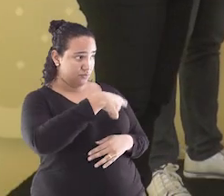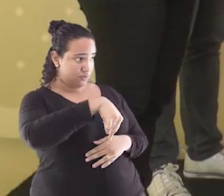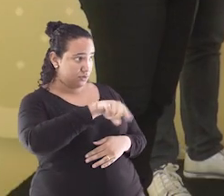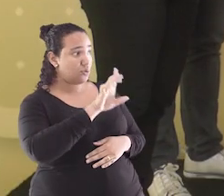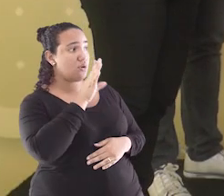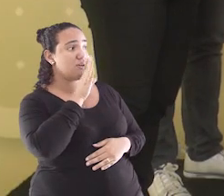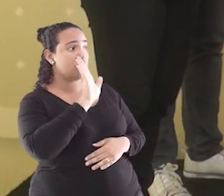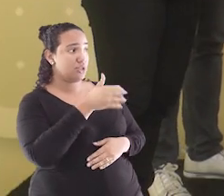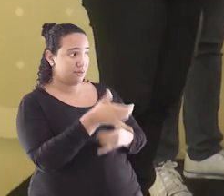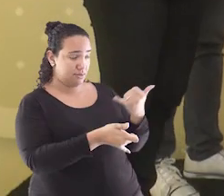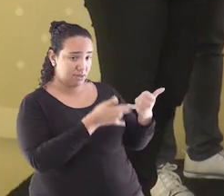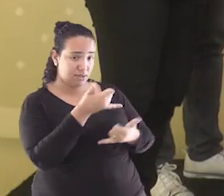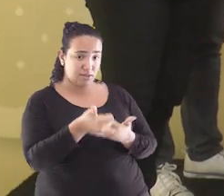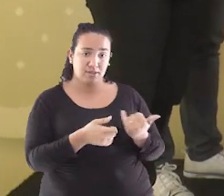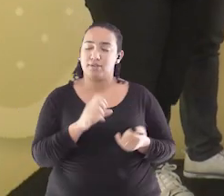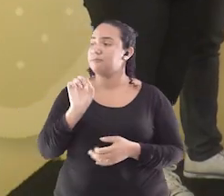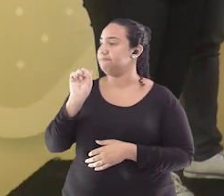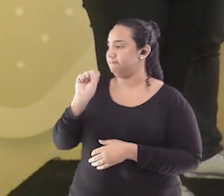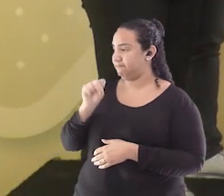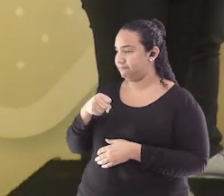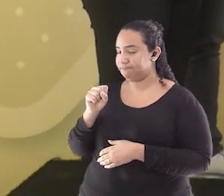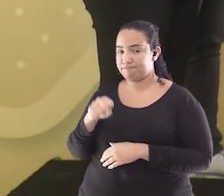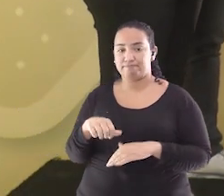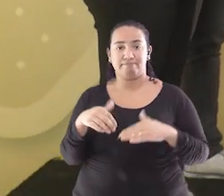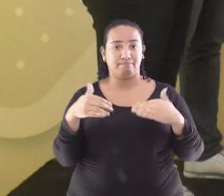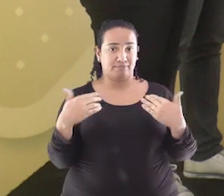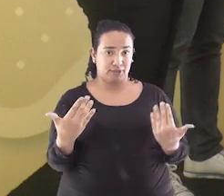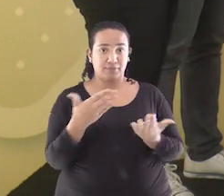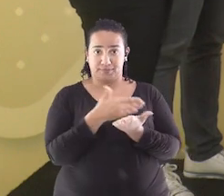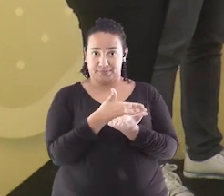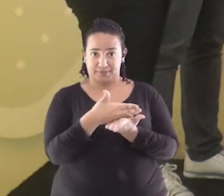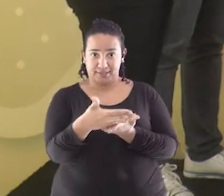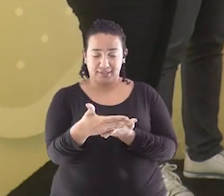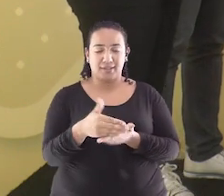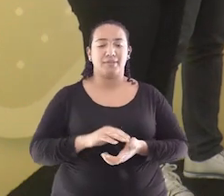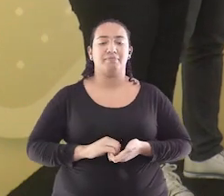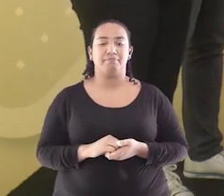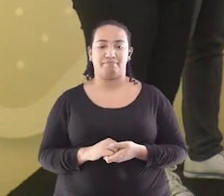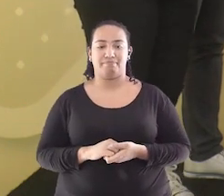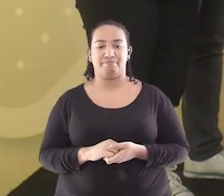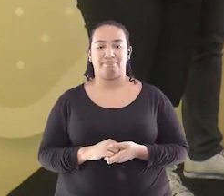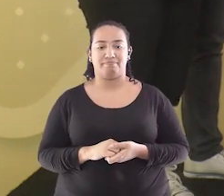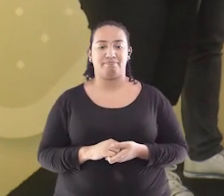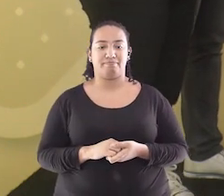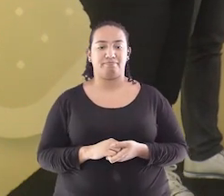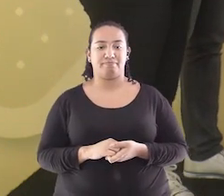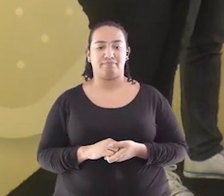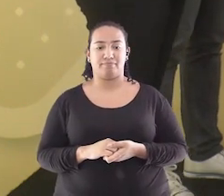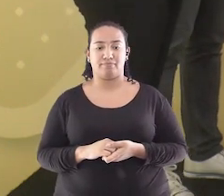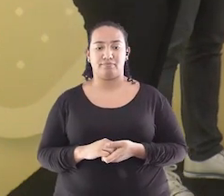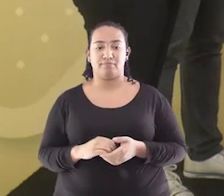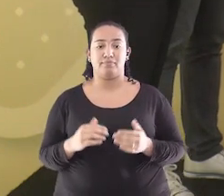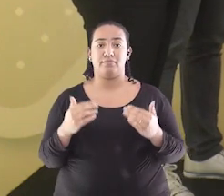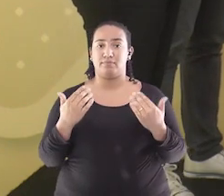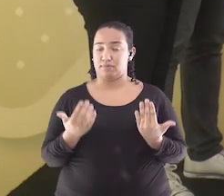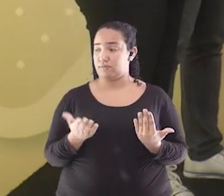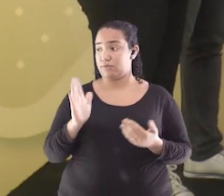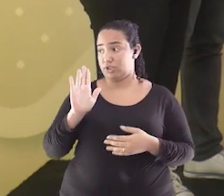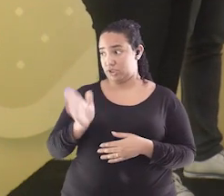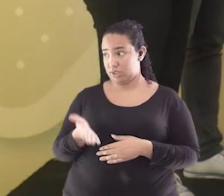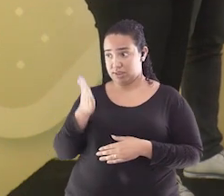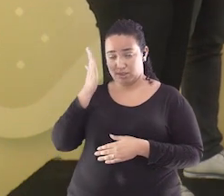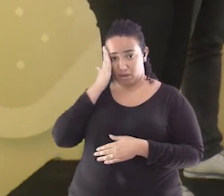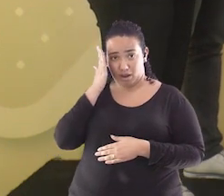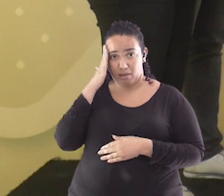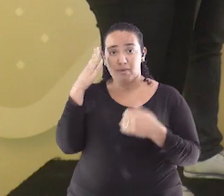Qual é a música? Sim! Ok! Então, vamos começar? Vamos! Então, como você já sabe, vocês